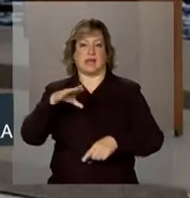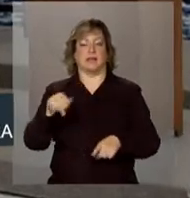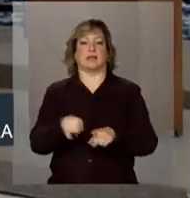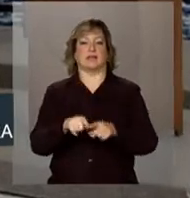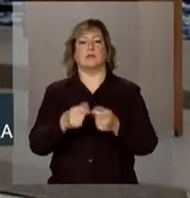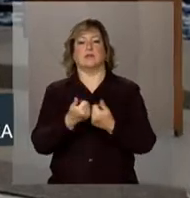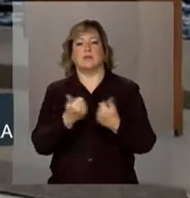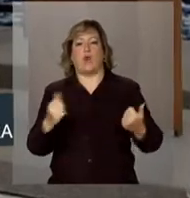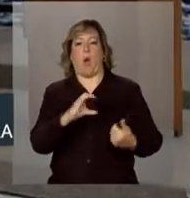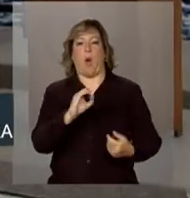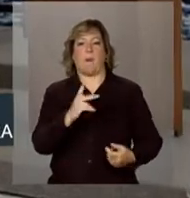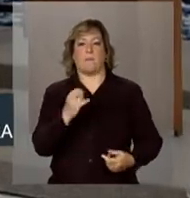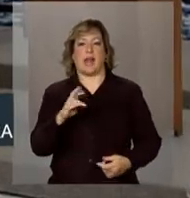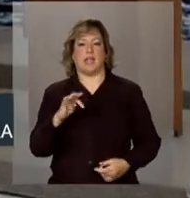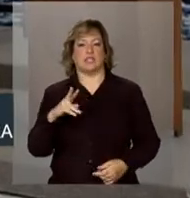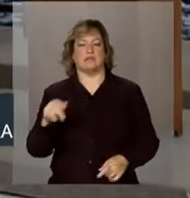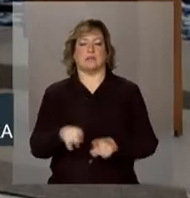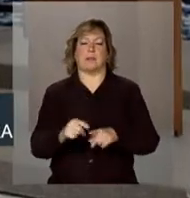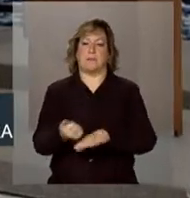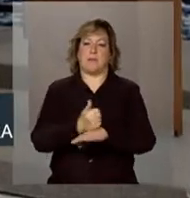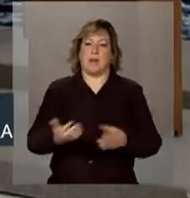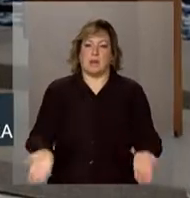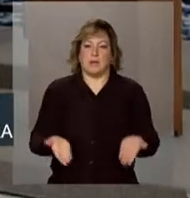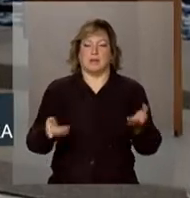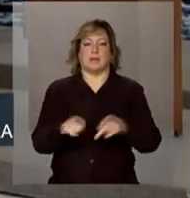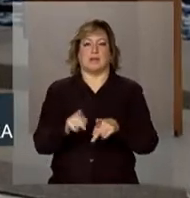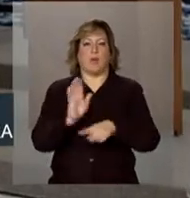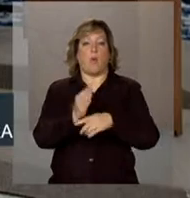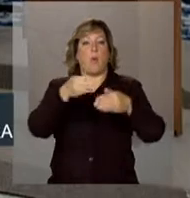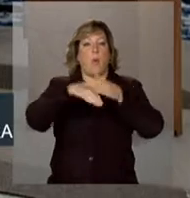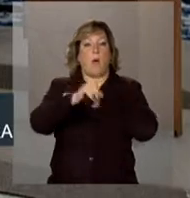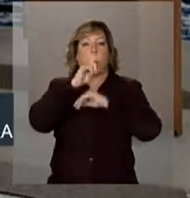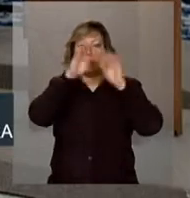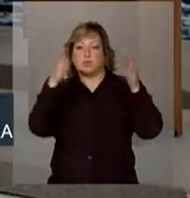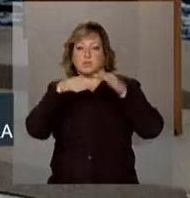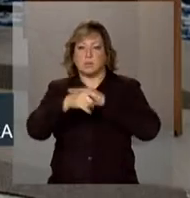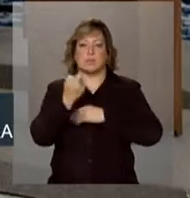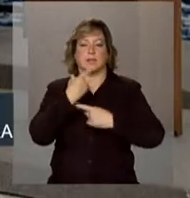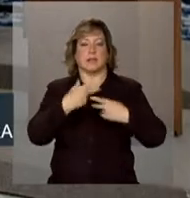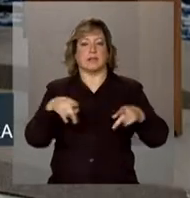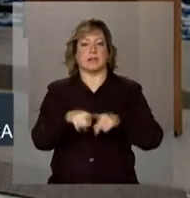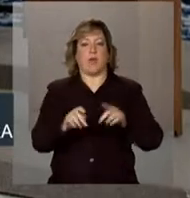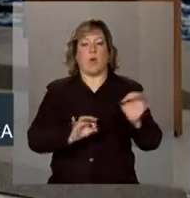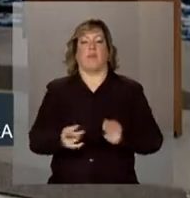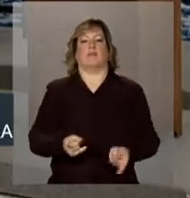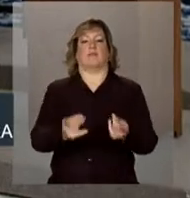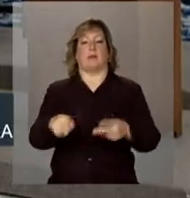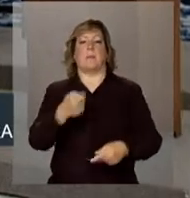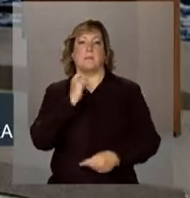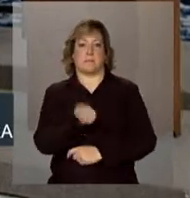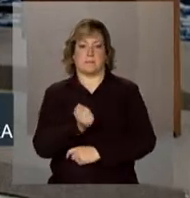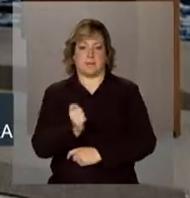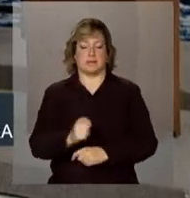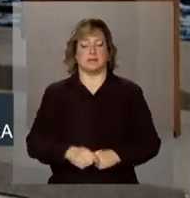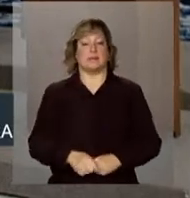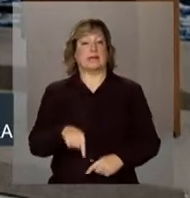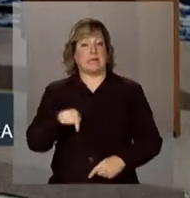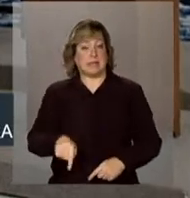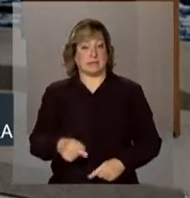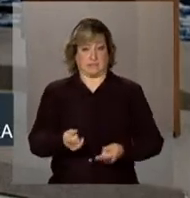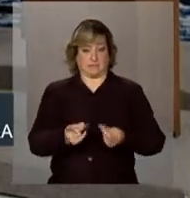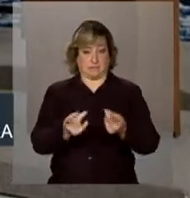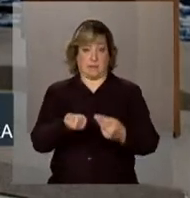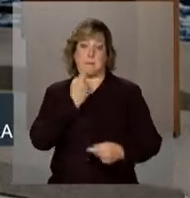cooperativas, ajudar a melhorar as condições de armazenagem e a comercialização do pescado. No caso da comercialização,